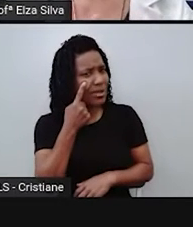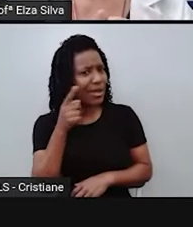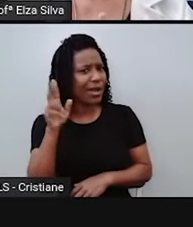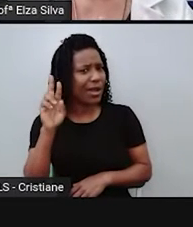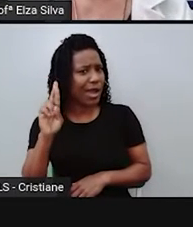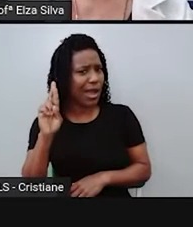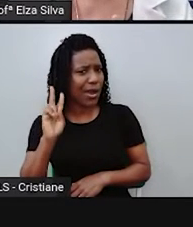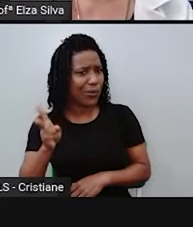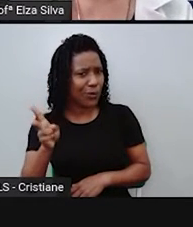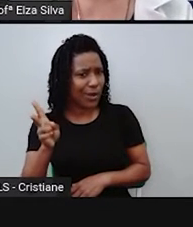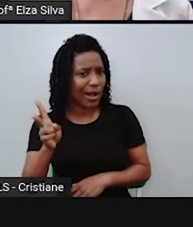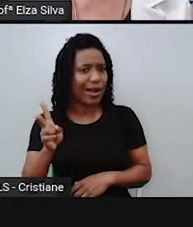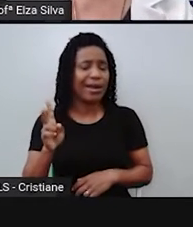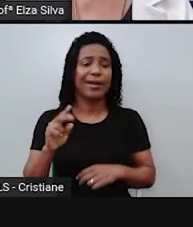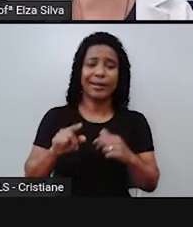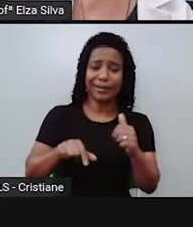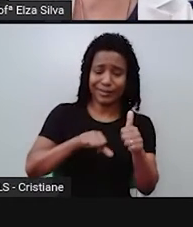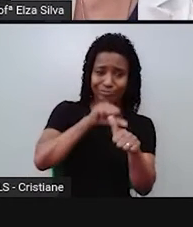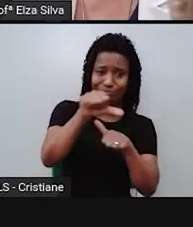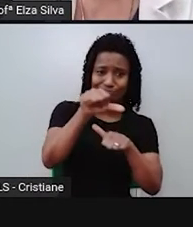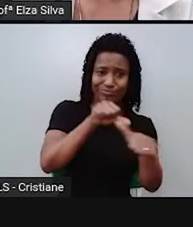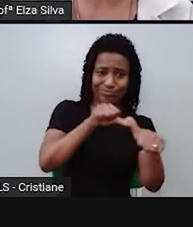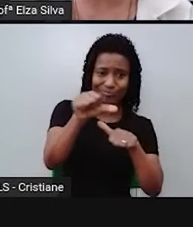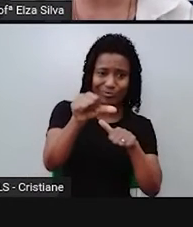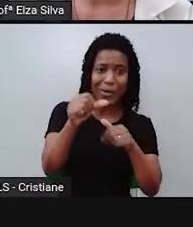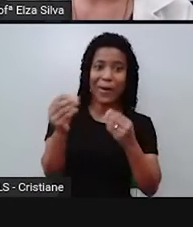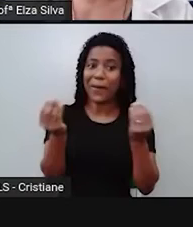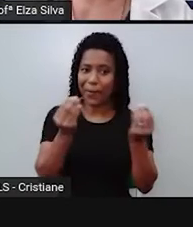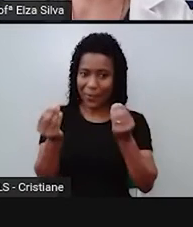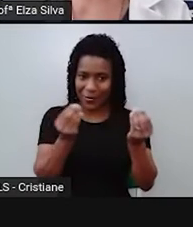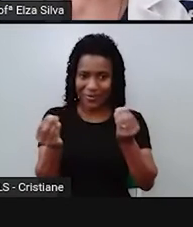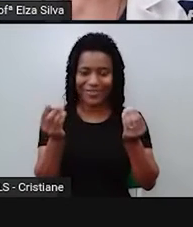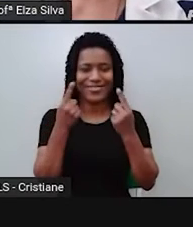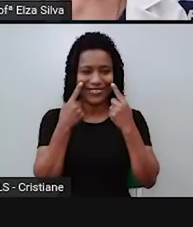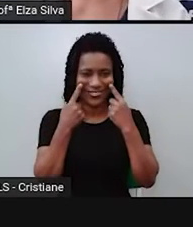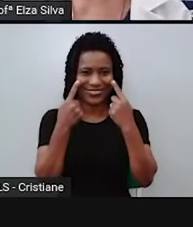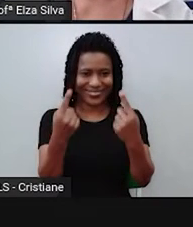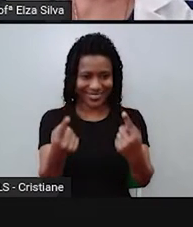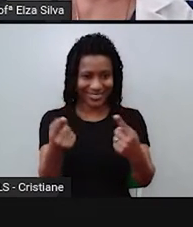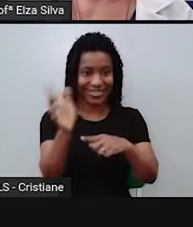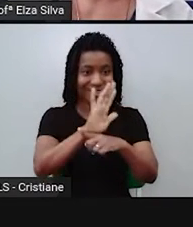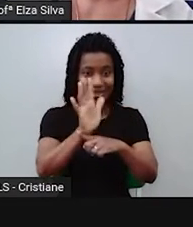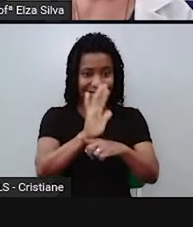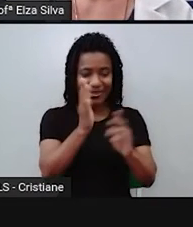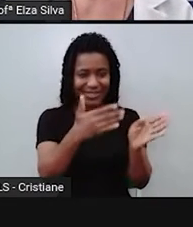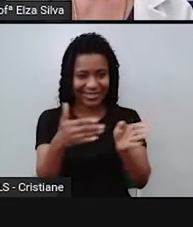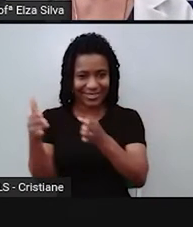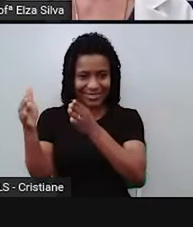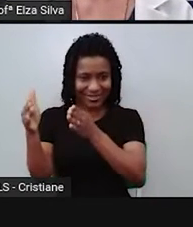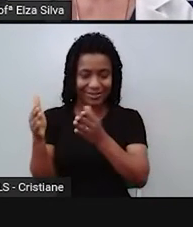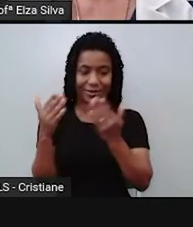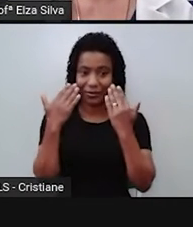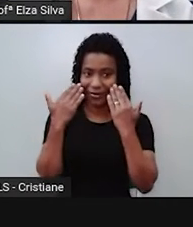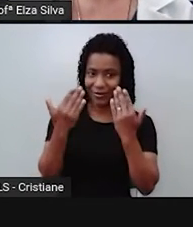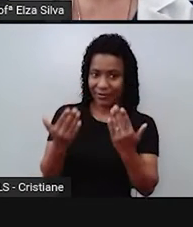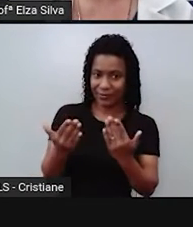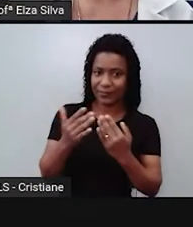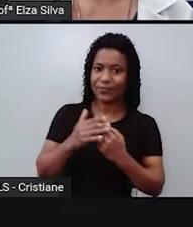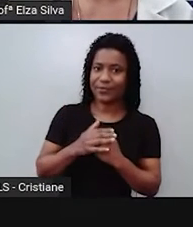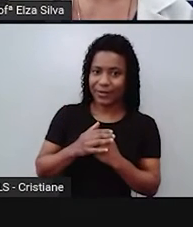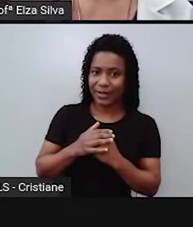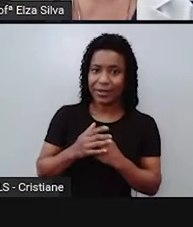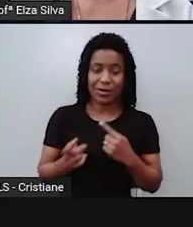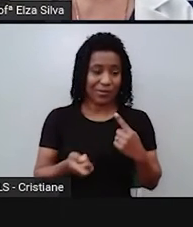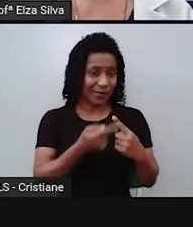Coloquei aqui alguns exemplos que eu trouxe da fábula que nós acabamos de conhecer. O primeiro verbo é to